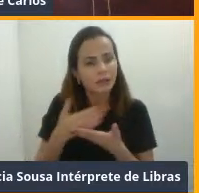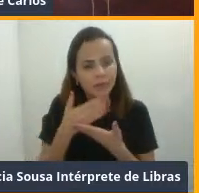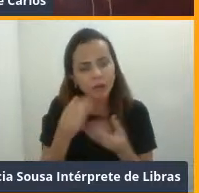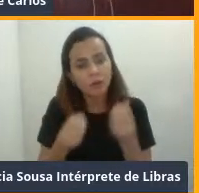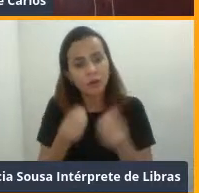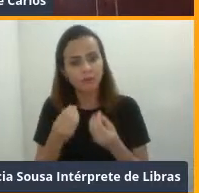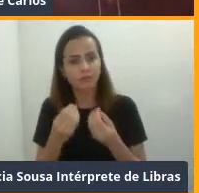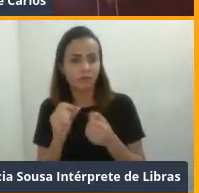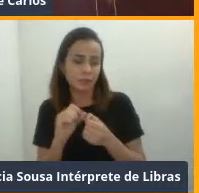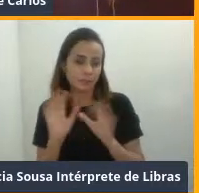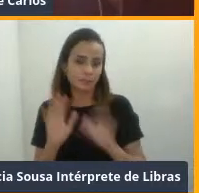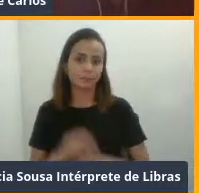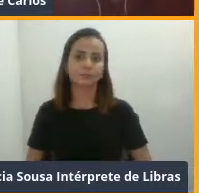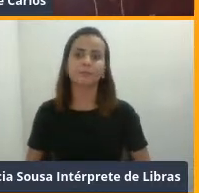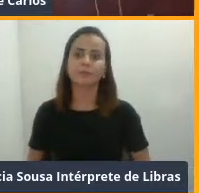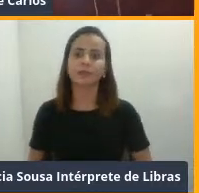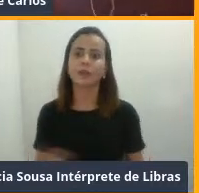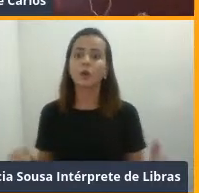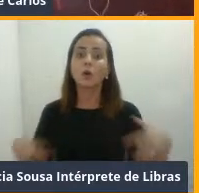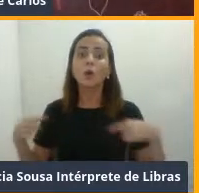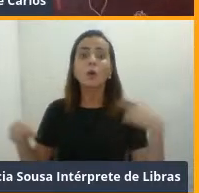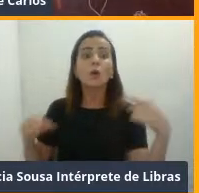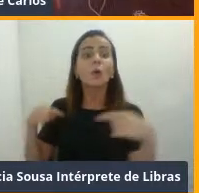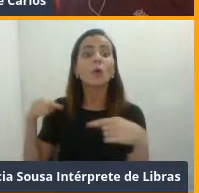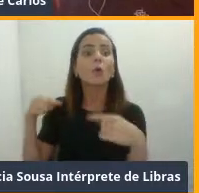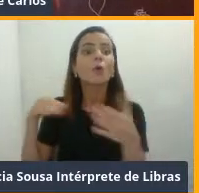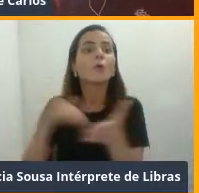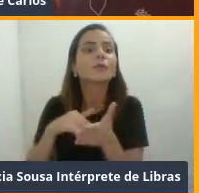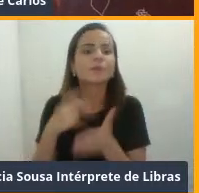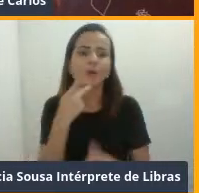Último ponto que eu quero falar